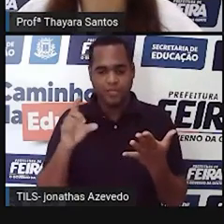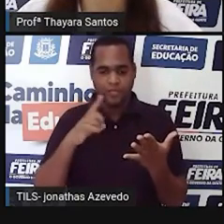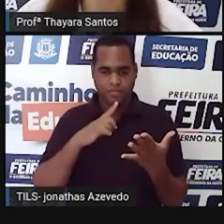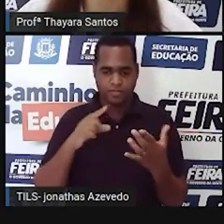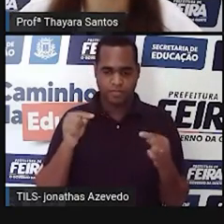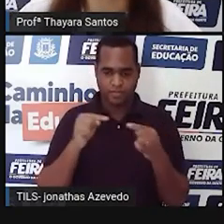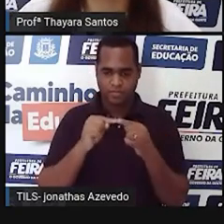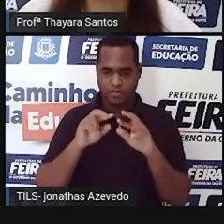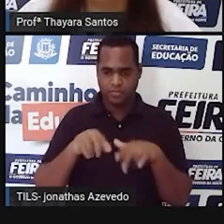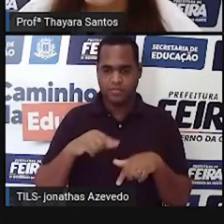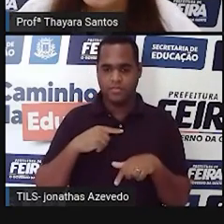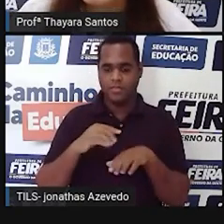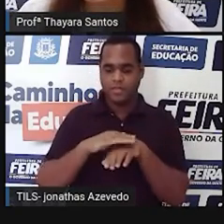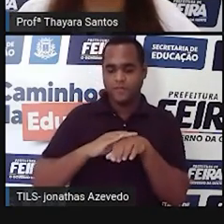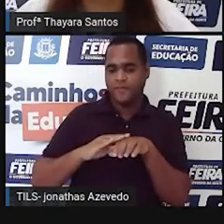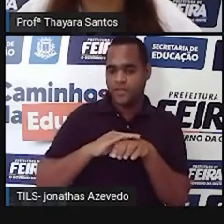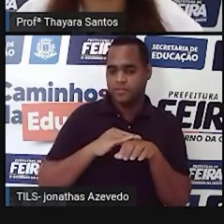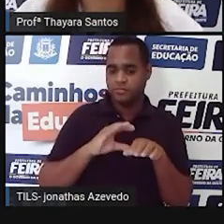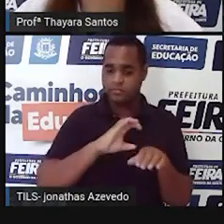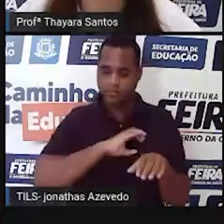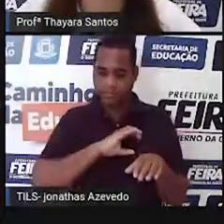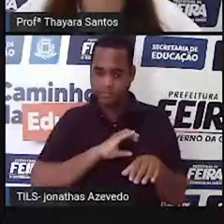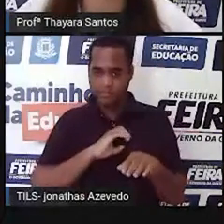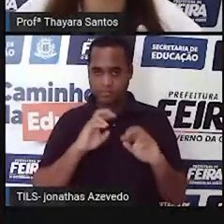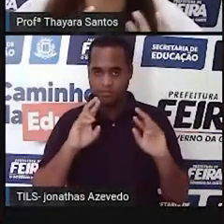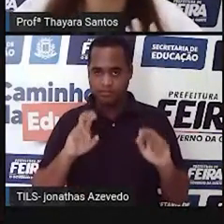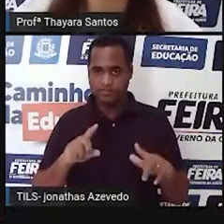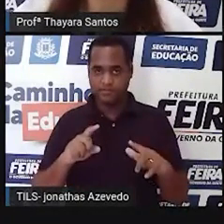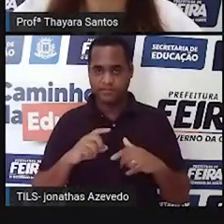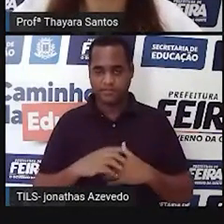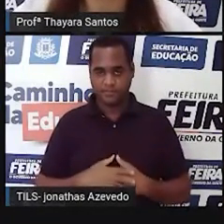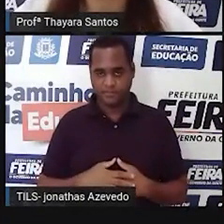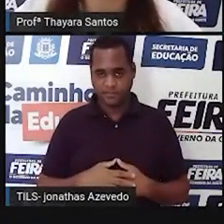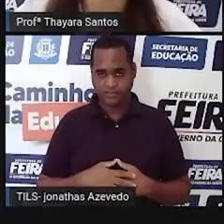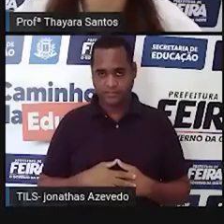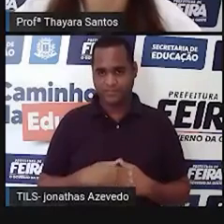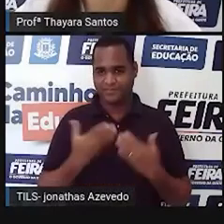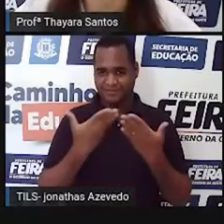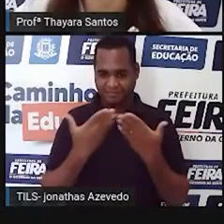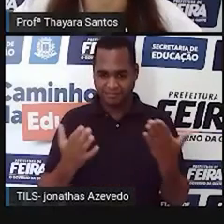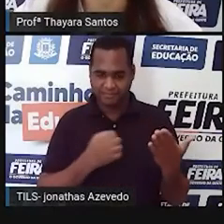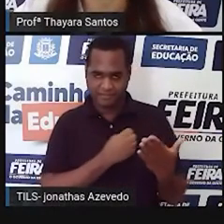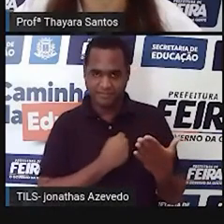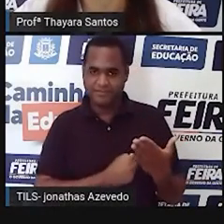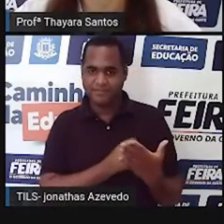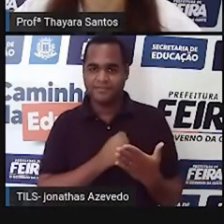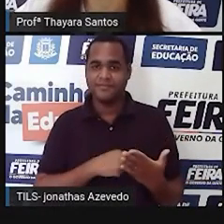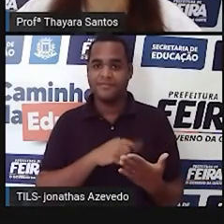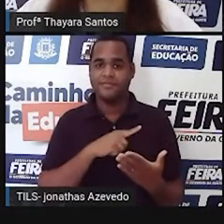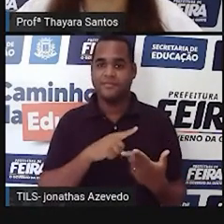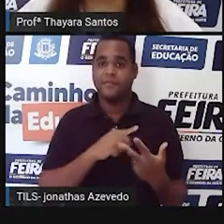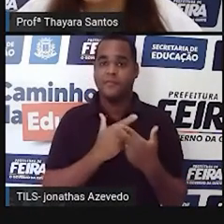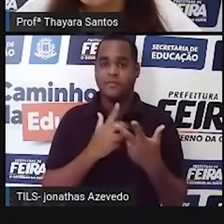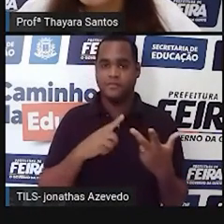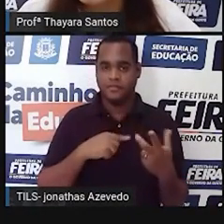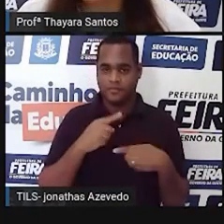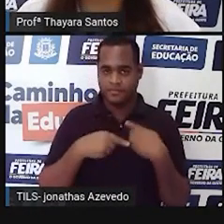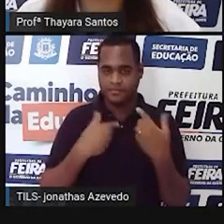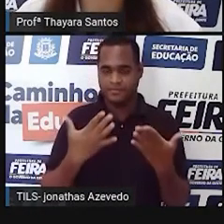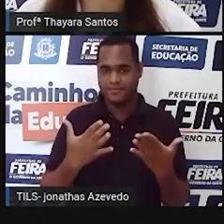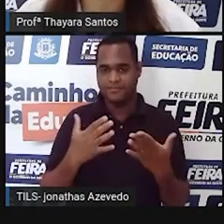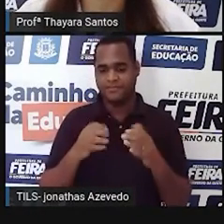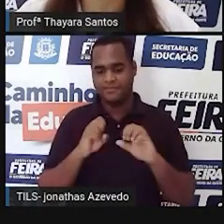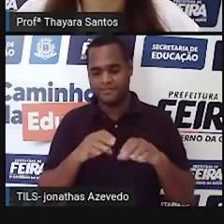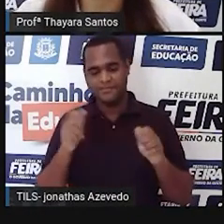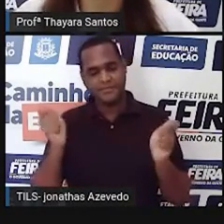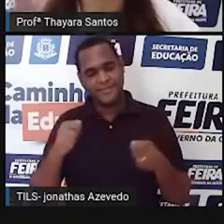atividades, conversem com os colegas. Eu vou ficar aqui morrendo de saudade de vocês, mas na próxima aula a gente está aqui de novo. Então,